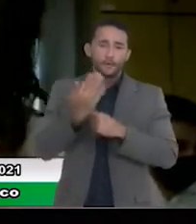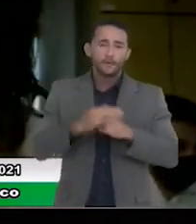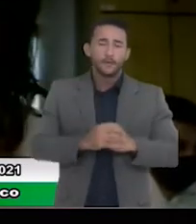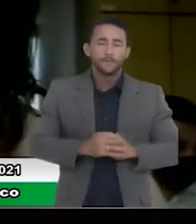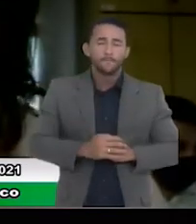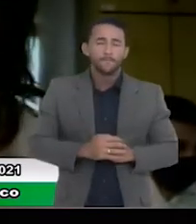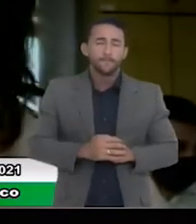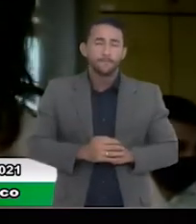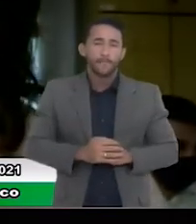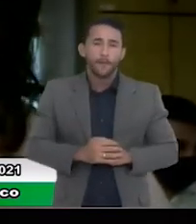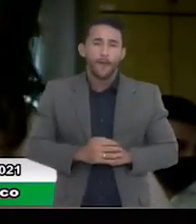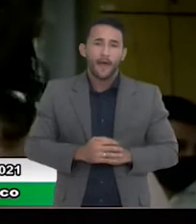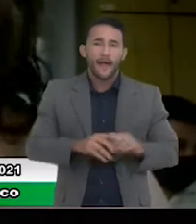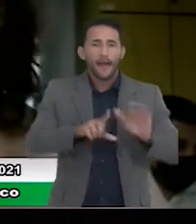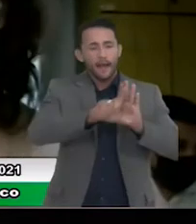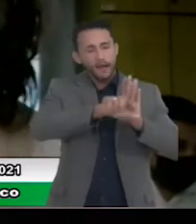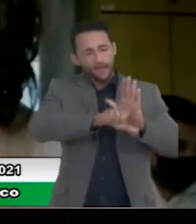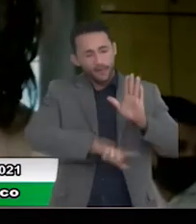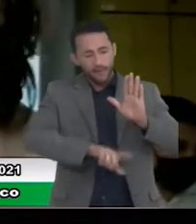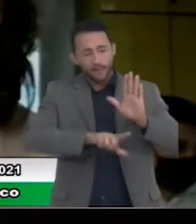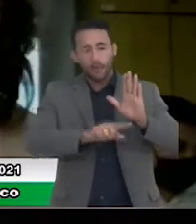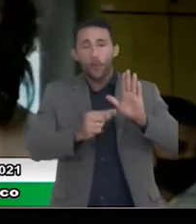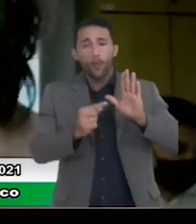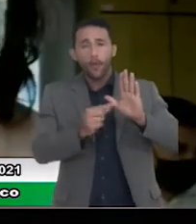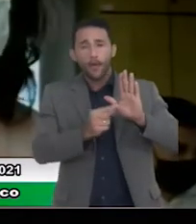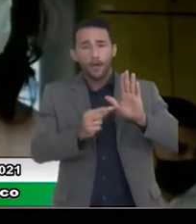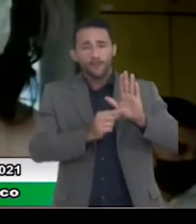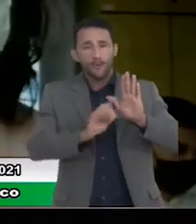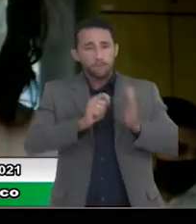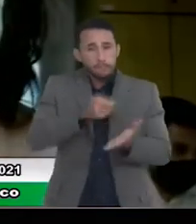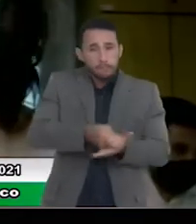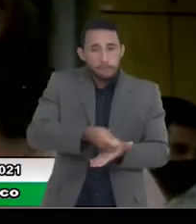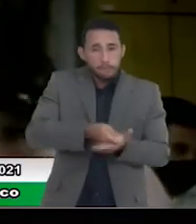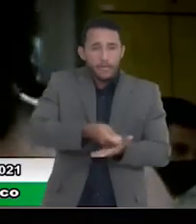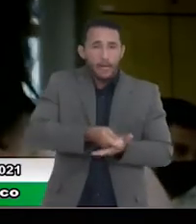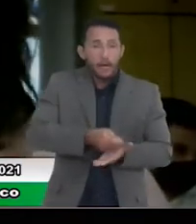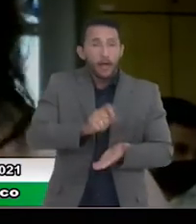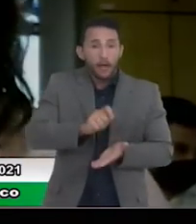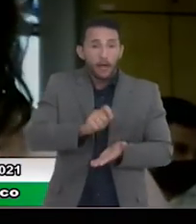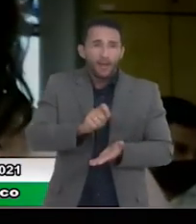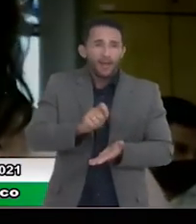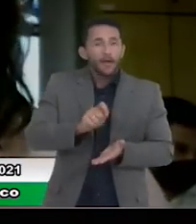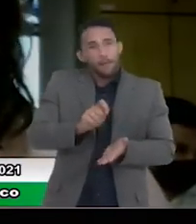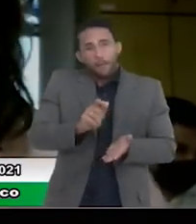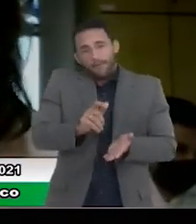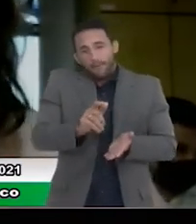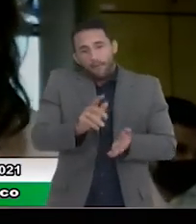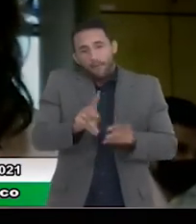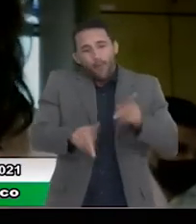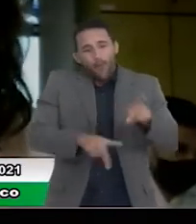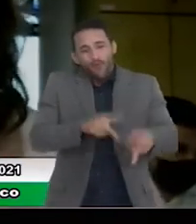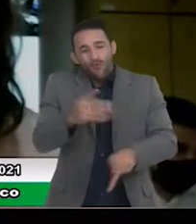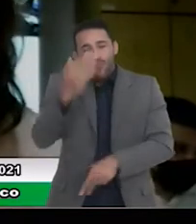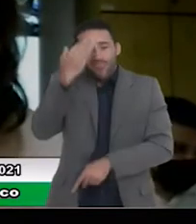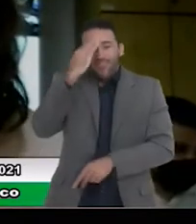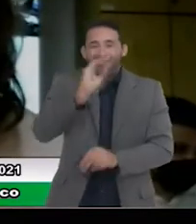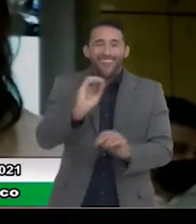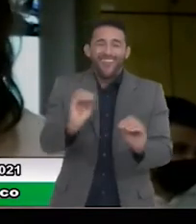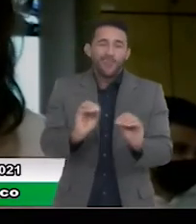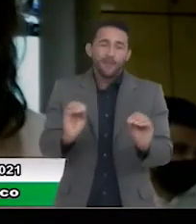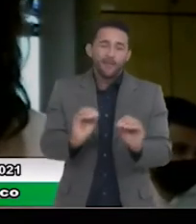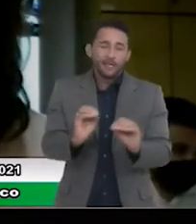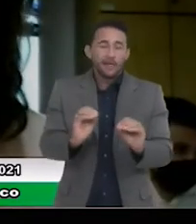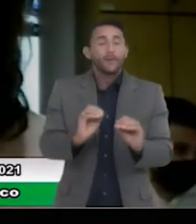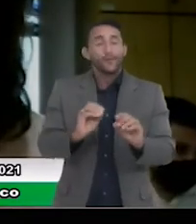a legislação que foi imposta para que poucos entendam mesmo do orçamento, toda essa codificação, toda essa